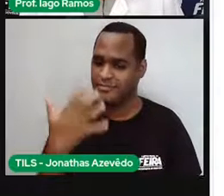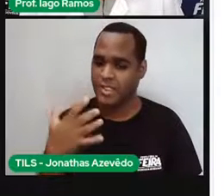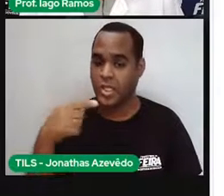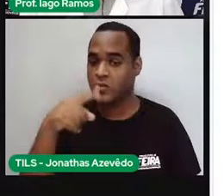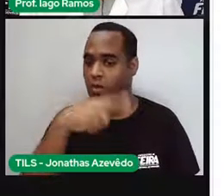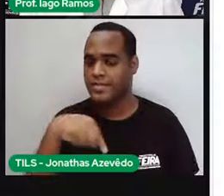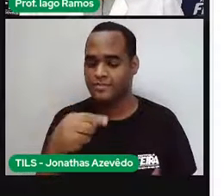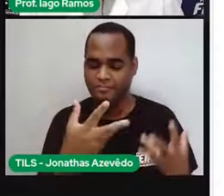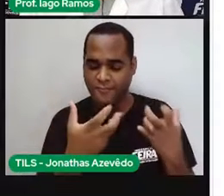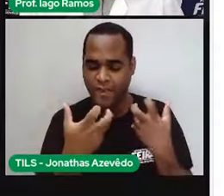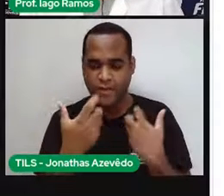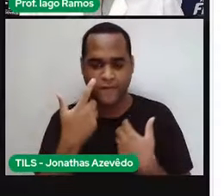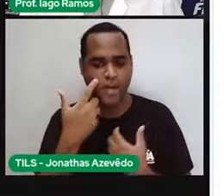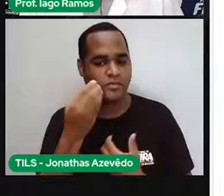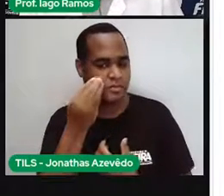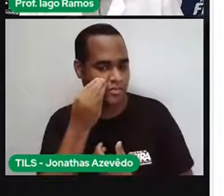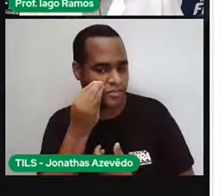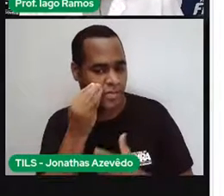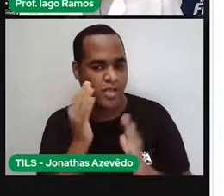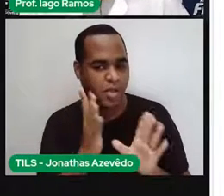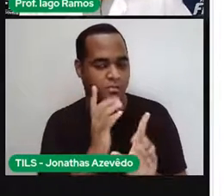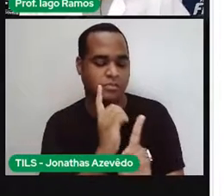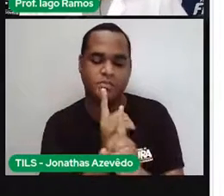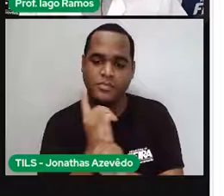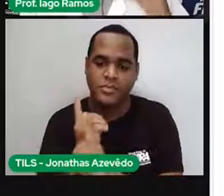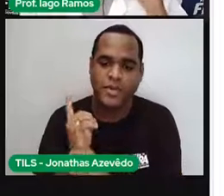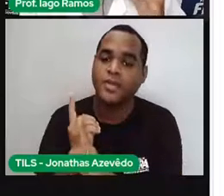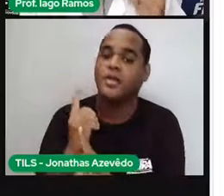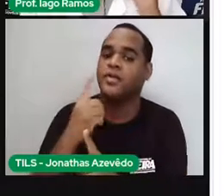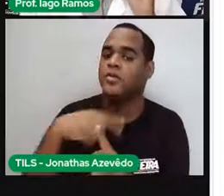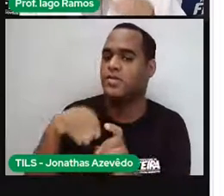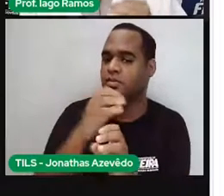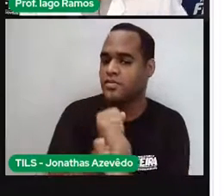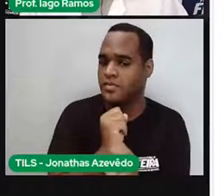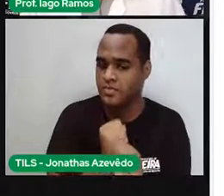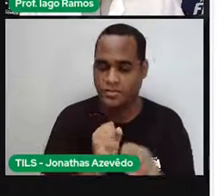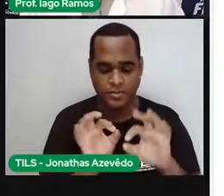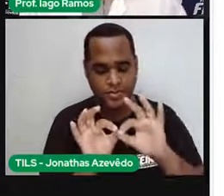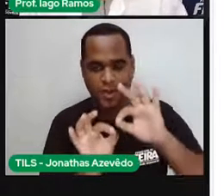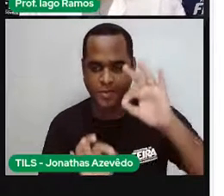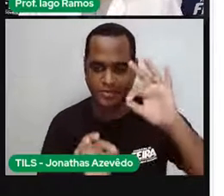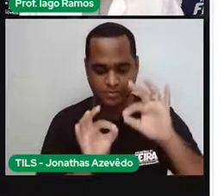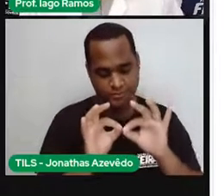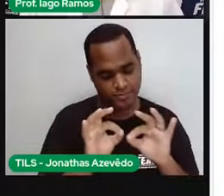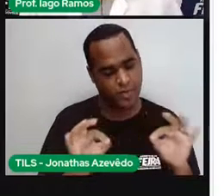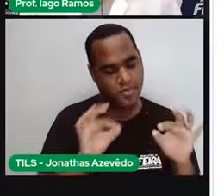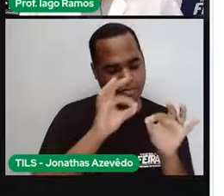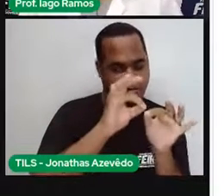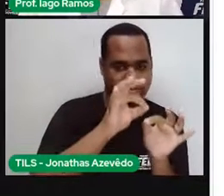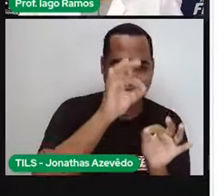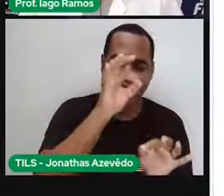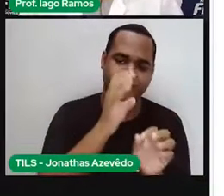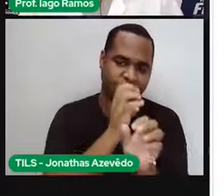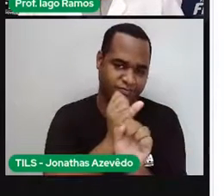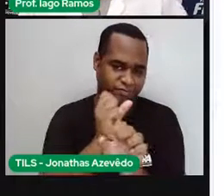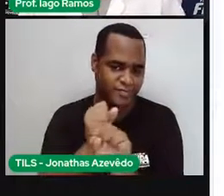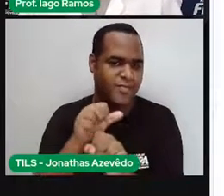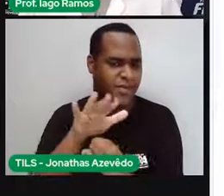encontrado quando a gente calculou o perímetro. Que bacana isso, né?